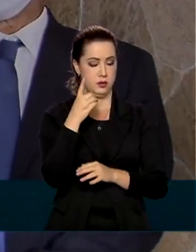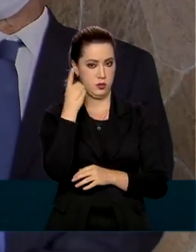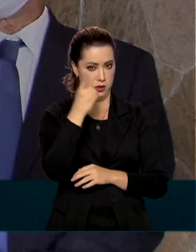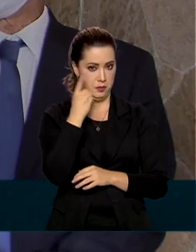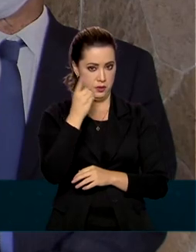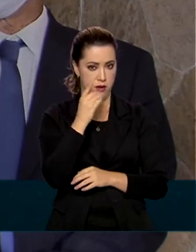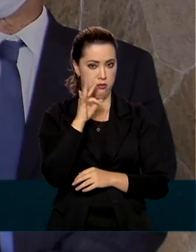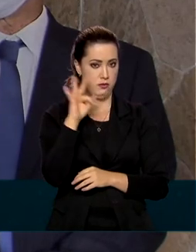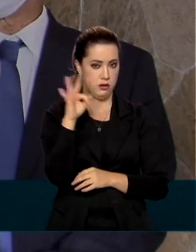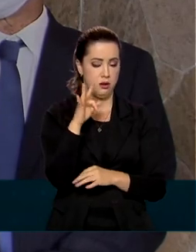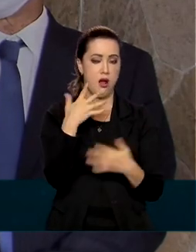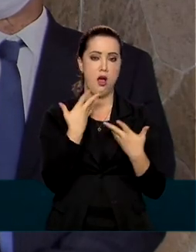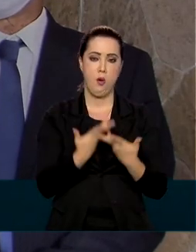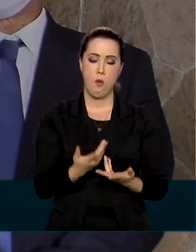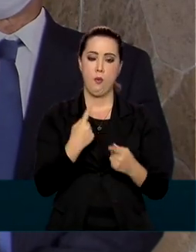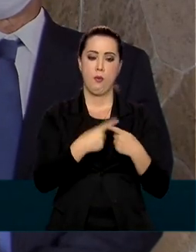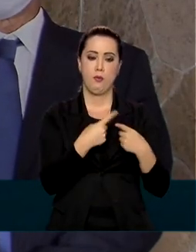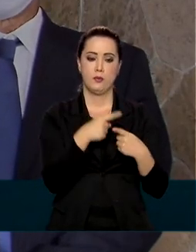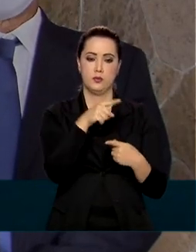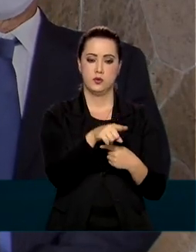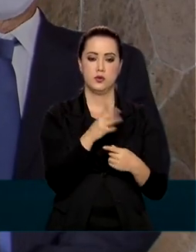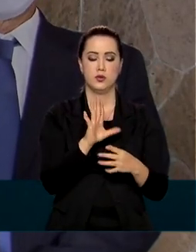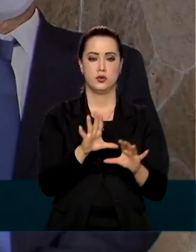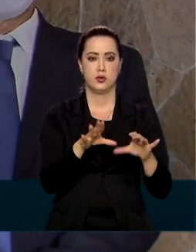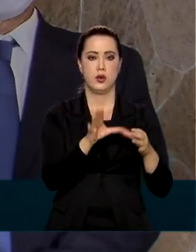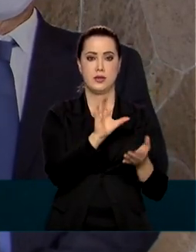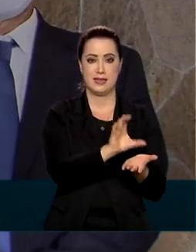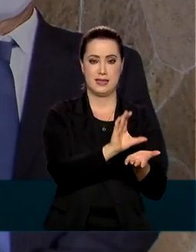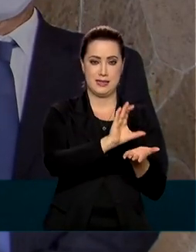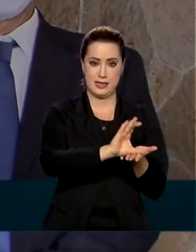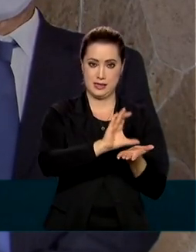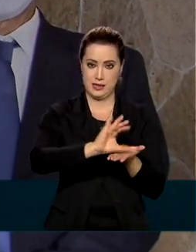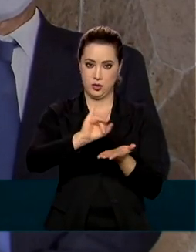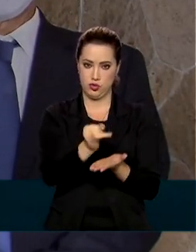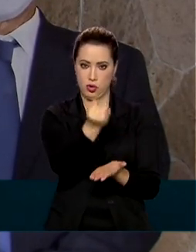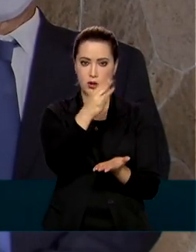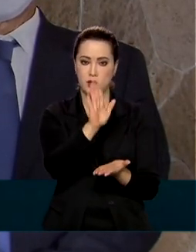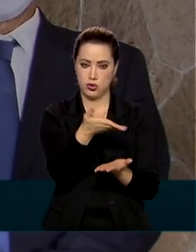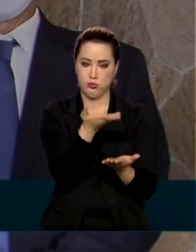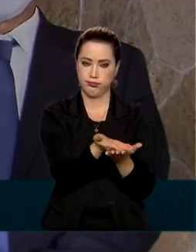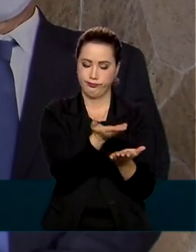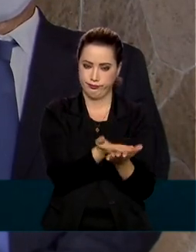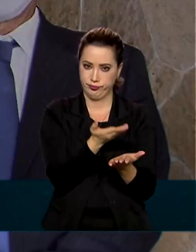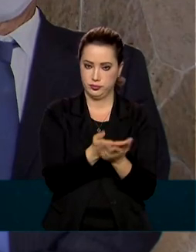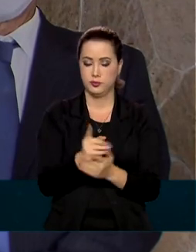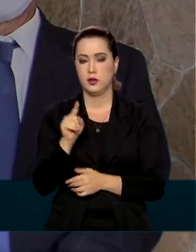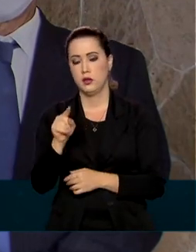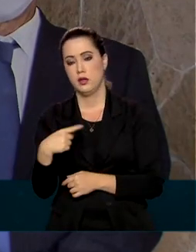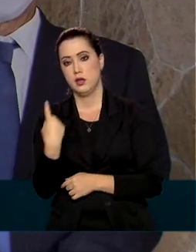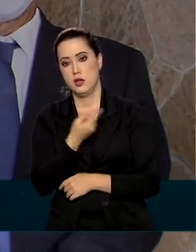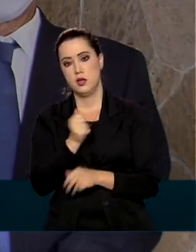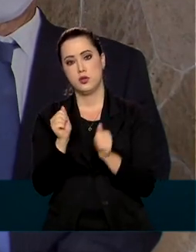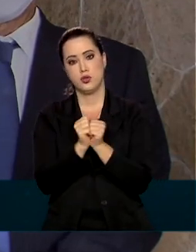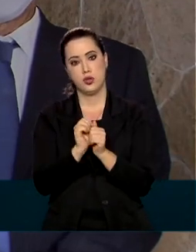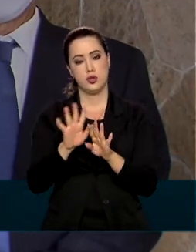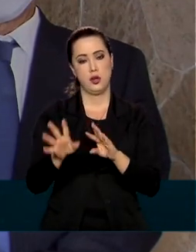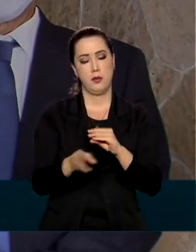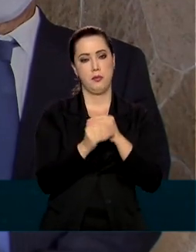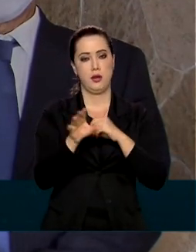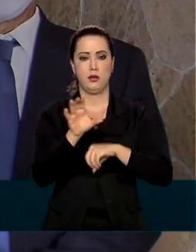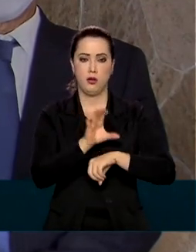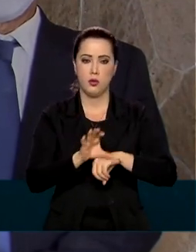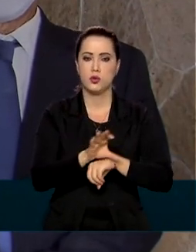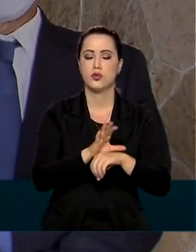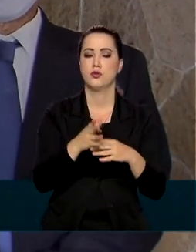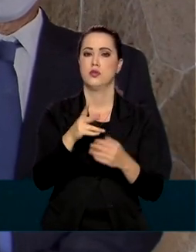andamento com o encaminhamento oportuno à Comissão de Constituição e Justiça. E, de nossa parte, no Senado, as propostas de emenda à Constituição. A PEC